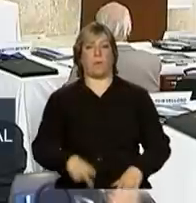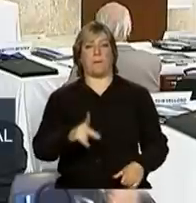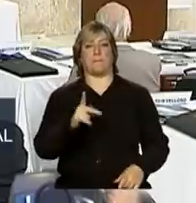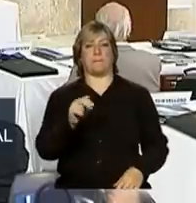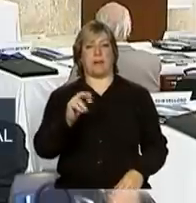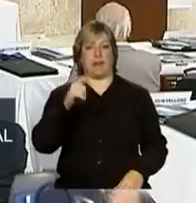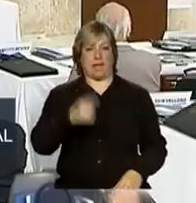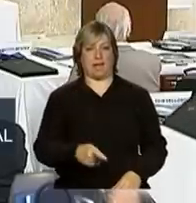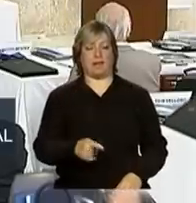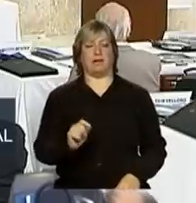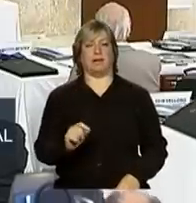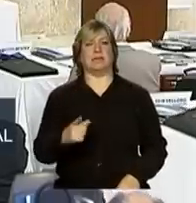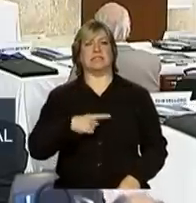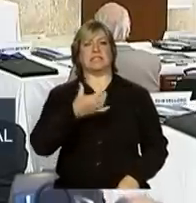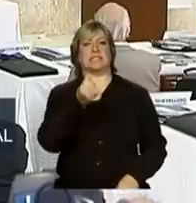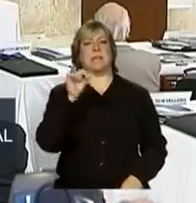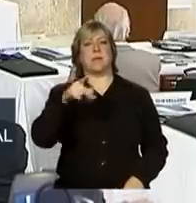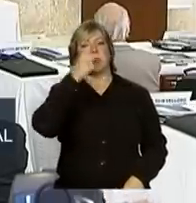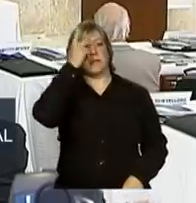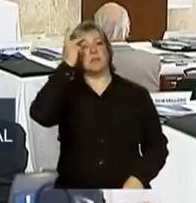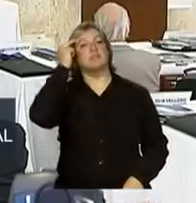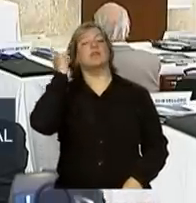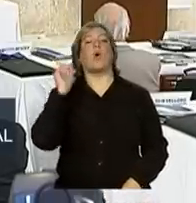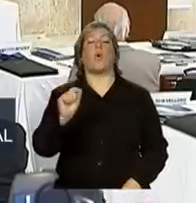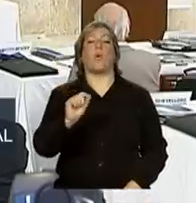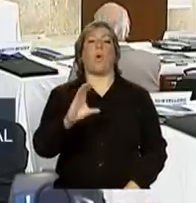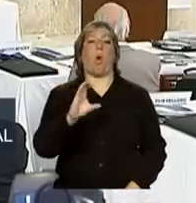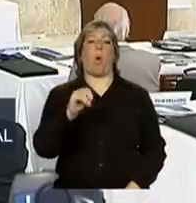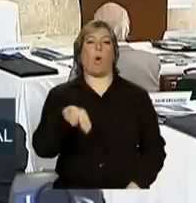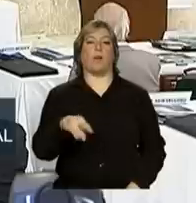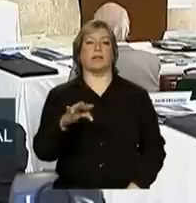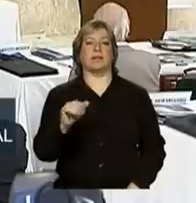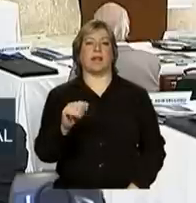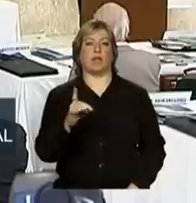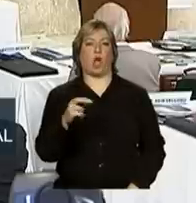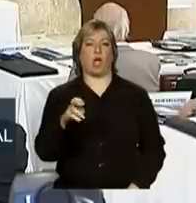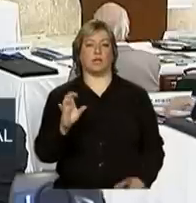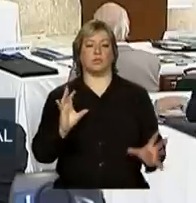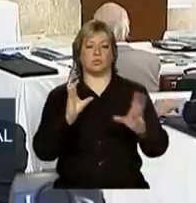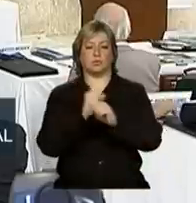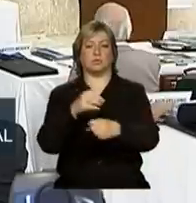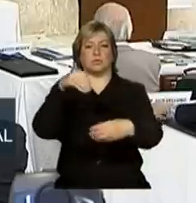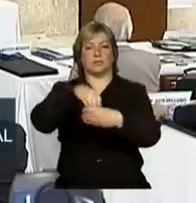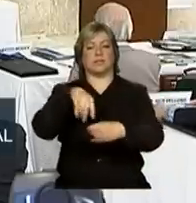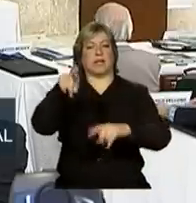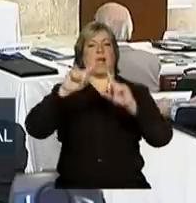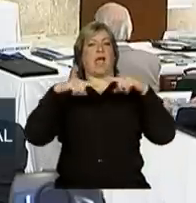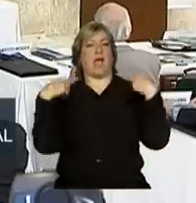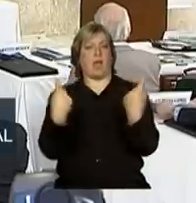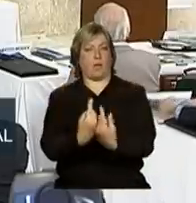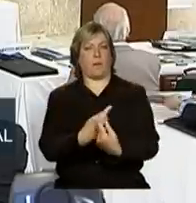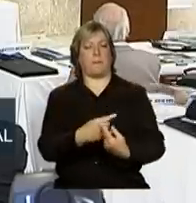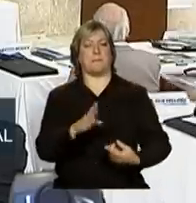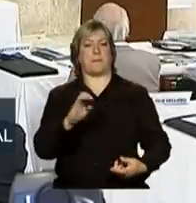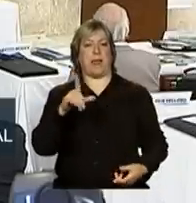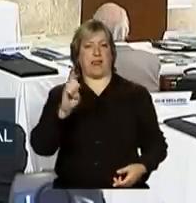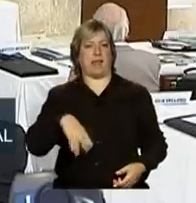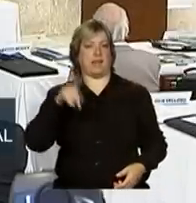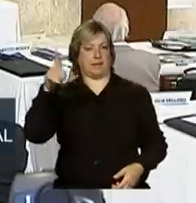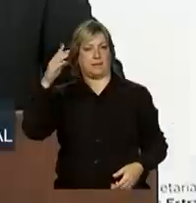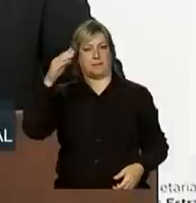6 mil contabilistas, ministro Moreira, 6 mil contadores lá em Belém do Pará. Eu vim para cá ontem